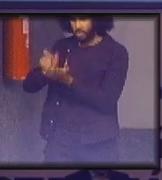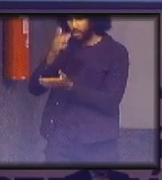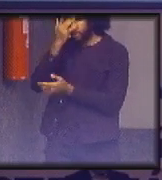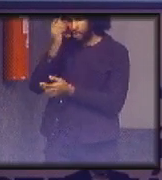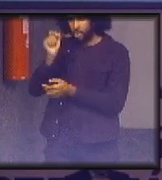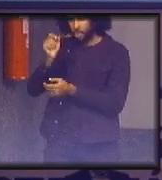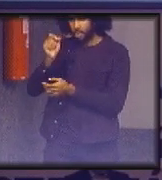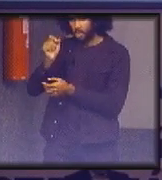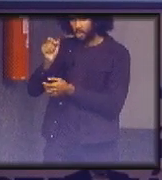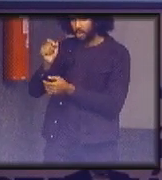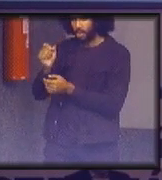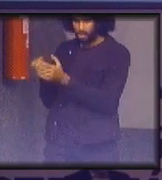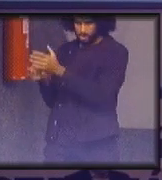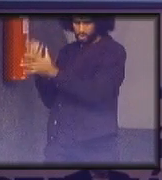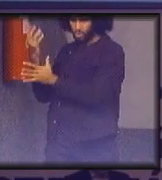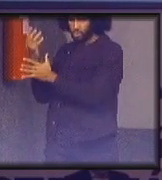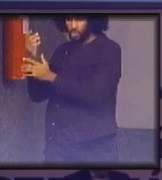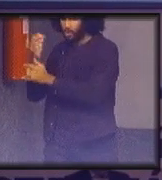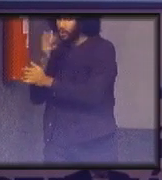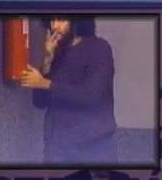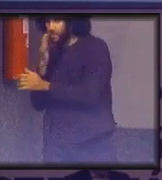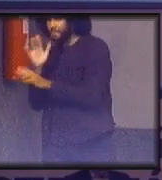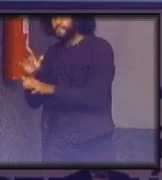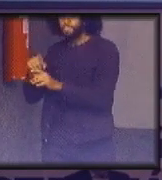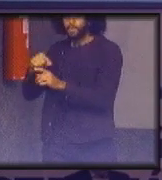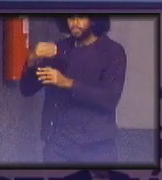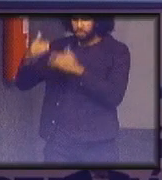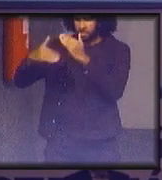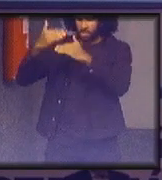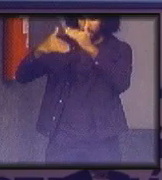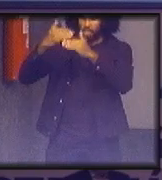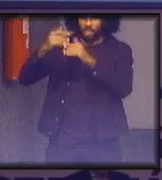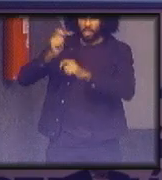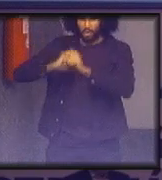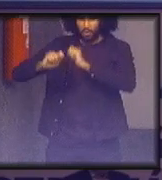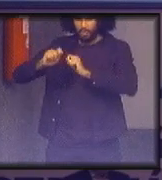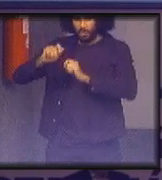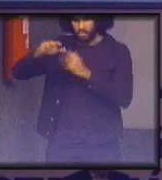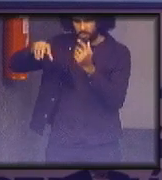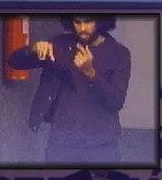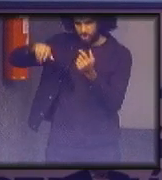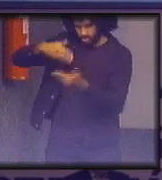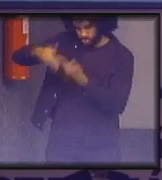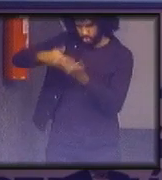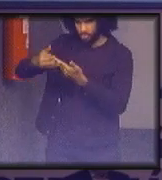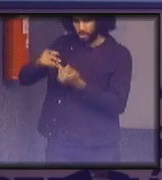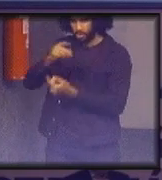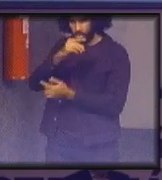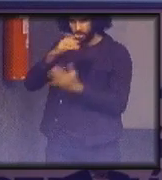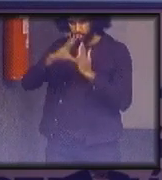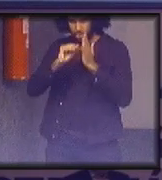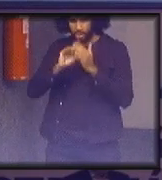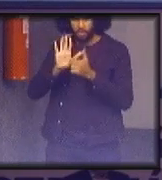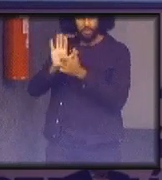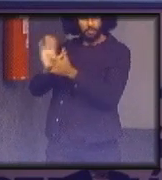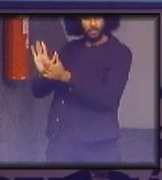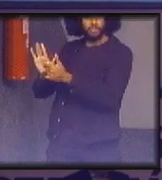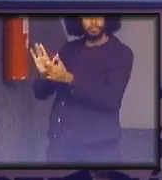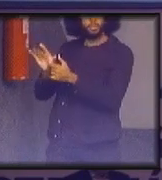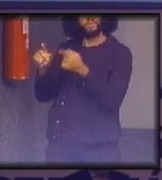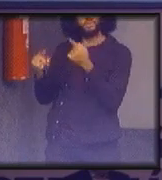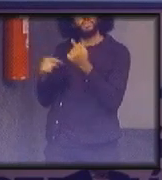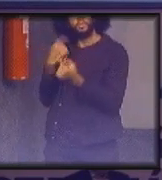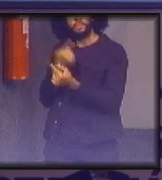para a gente avançar na economia circular com essa força que esses modelos estão mostrando nós